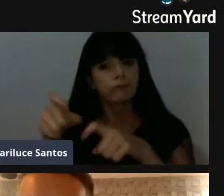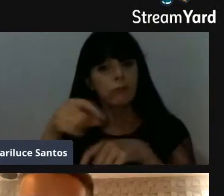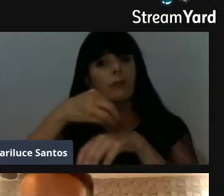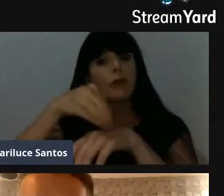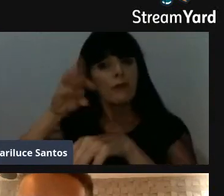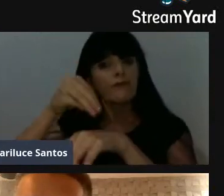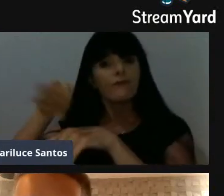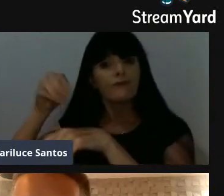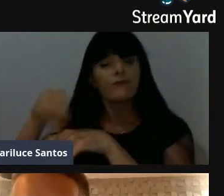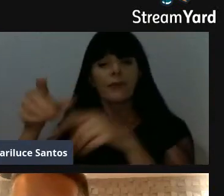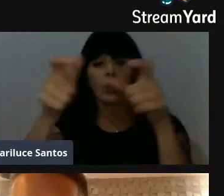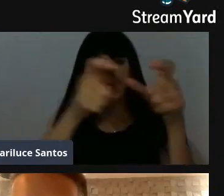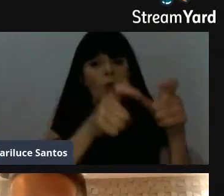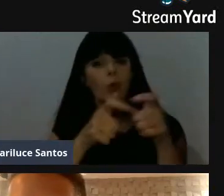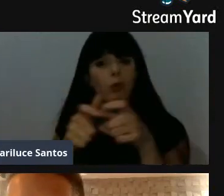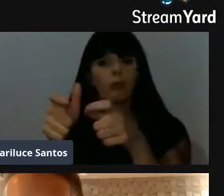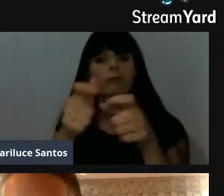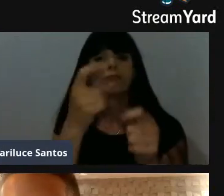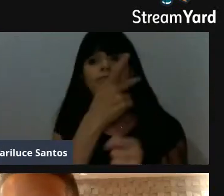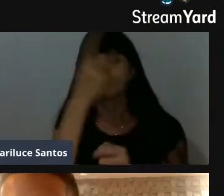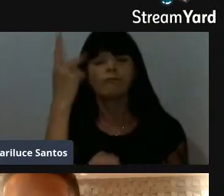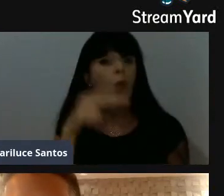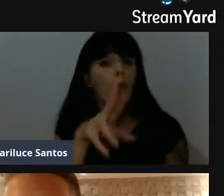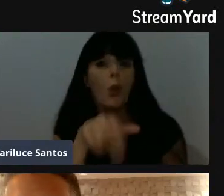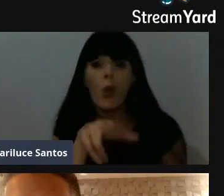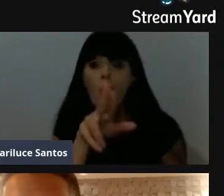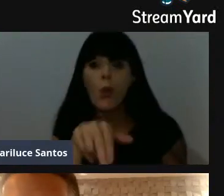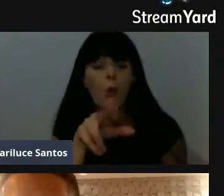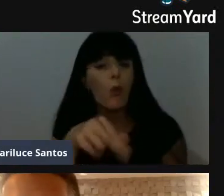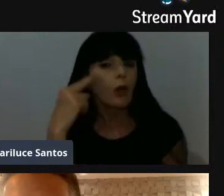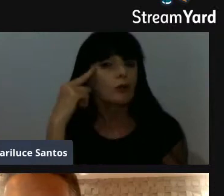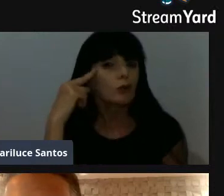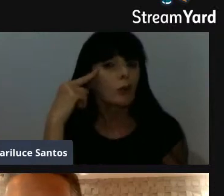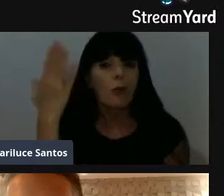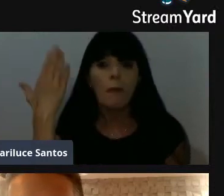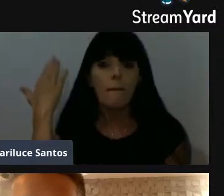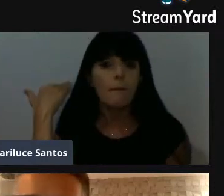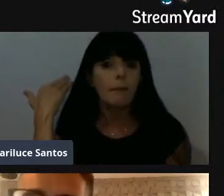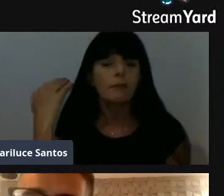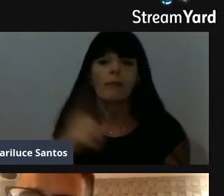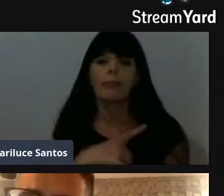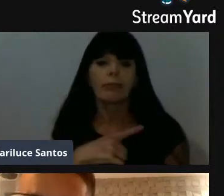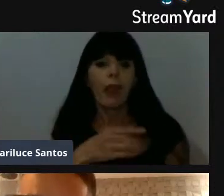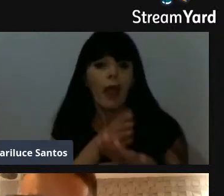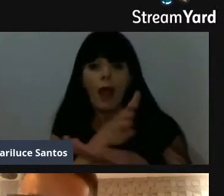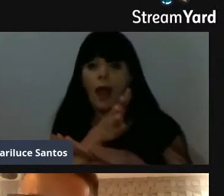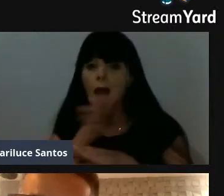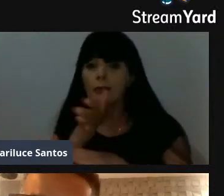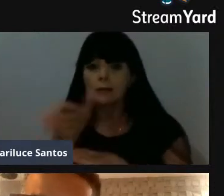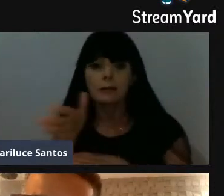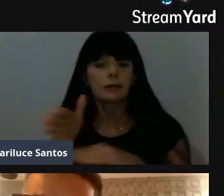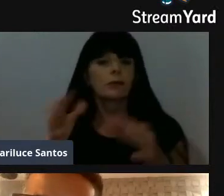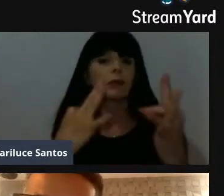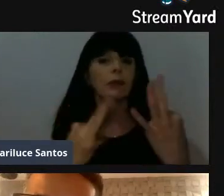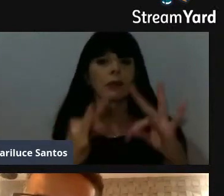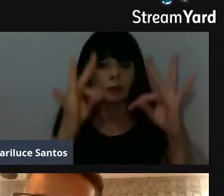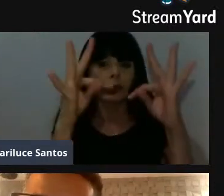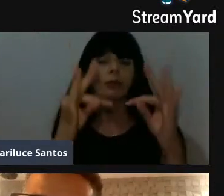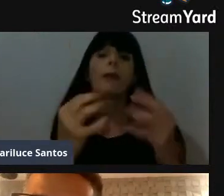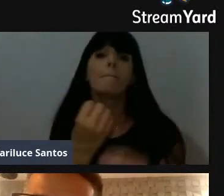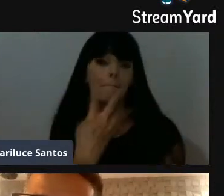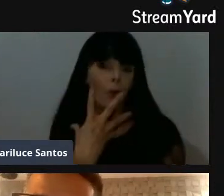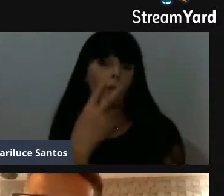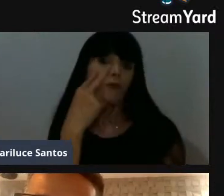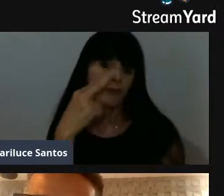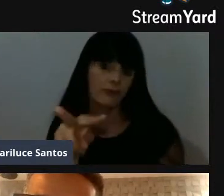a alguns lugares que as pessoas nunca nem sonharam, nem ter acesso à tecnologia, então, a gente leva, é muito gratificante você ver,